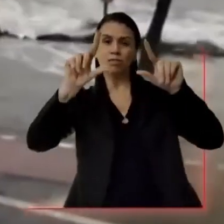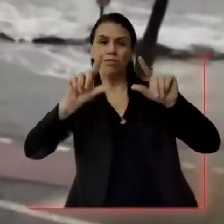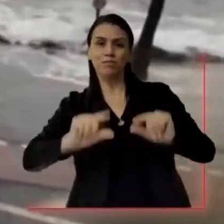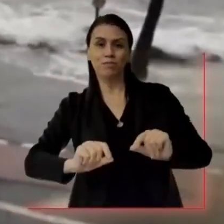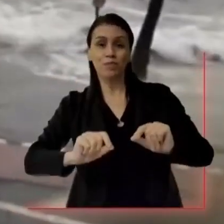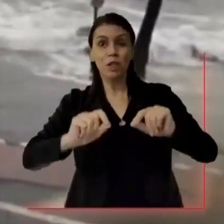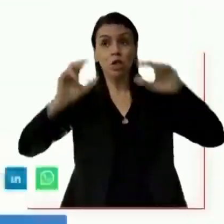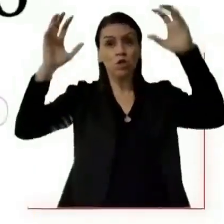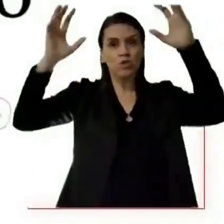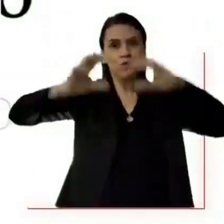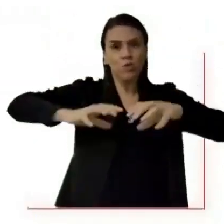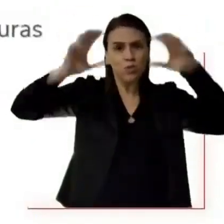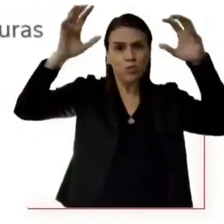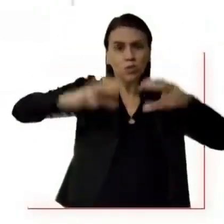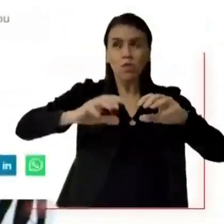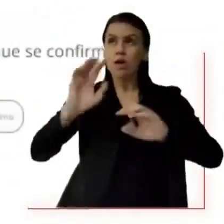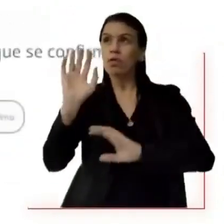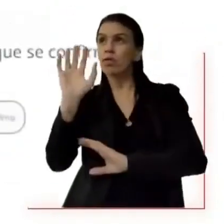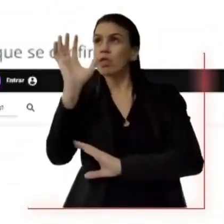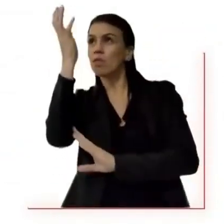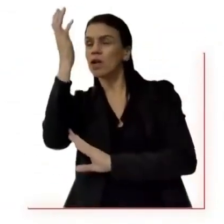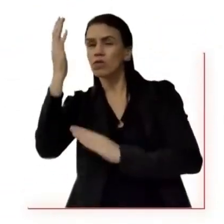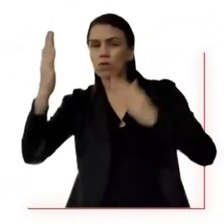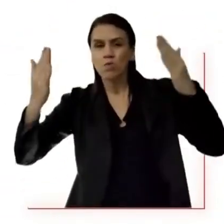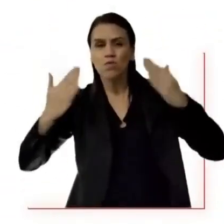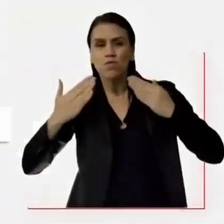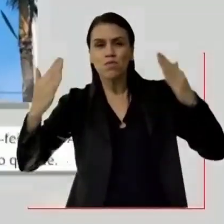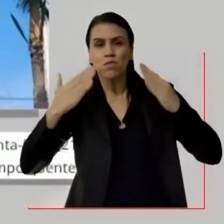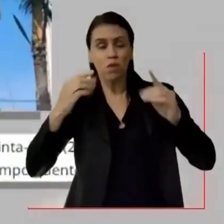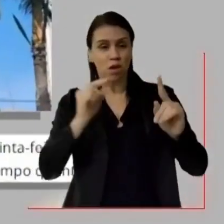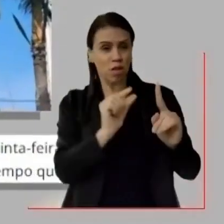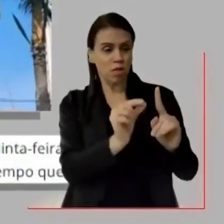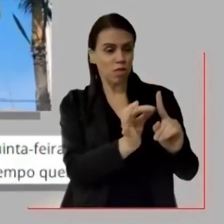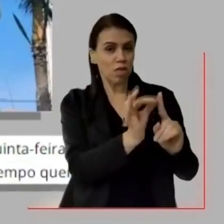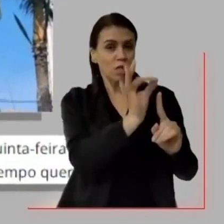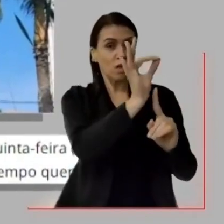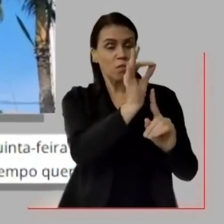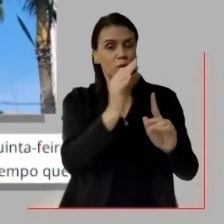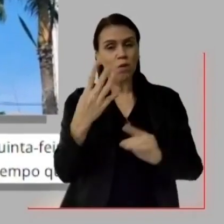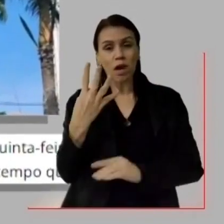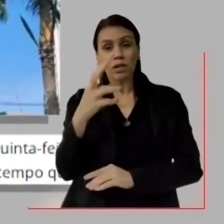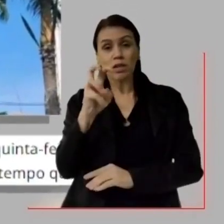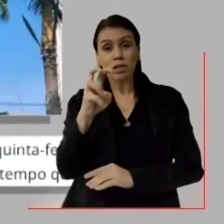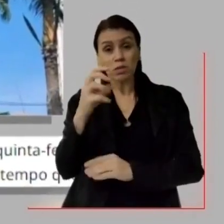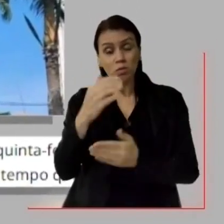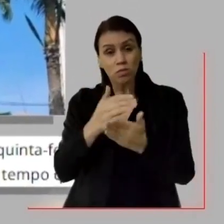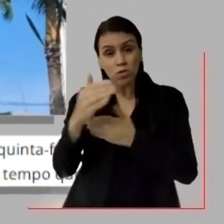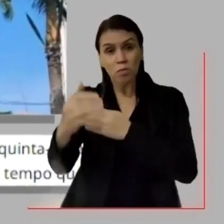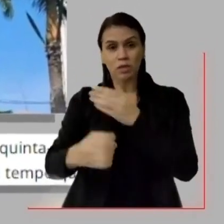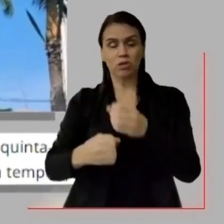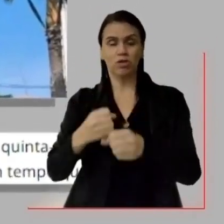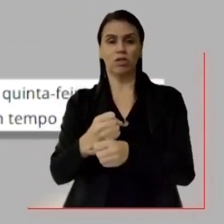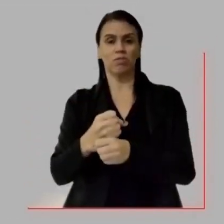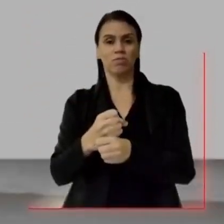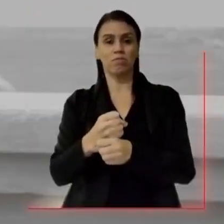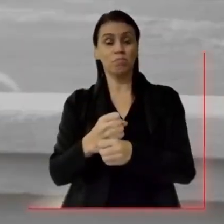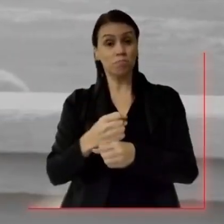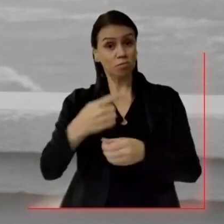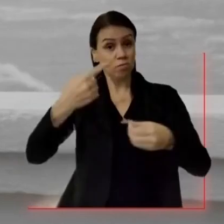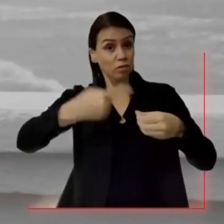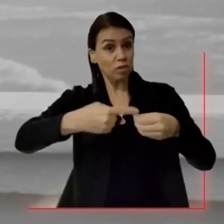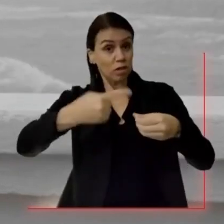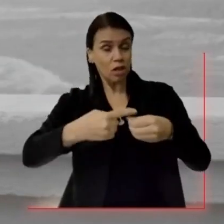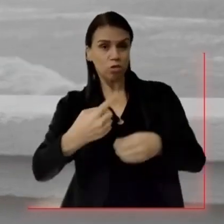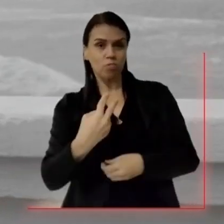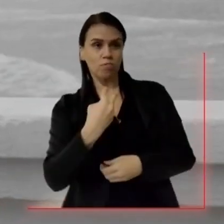fortes chuvas e nas temperaturas recordes, com nossos termômetros alcançando 45 graus no início deste ano.